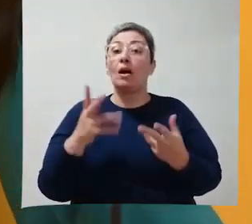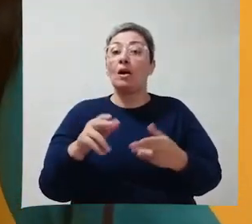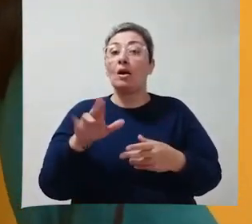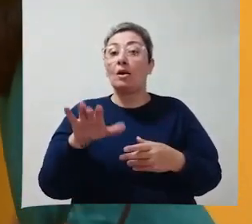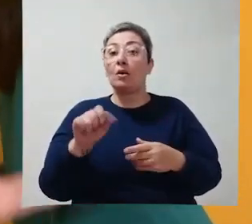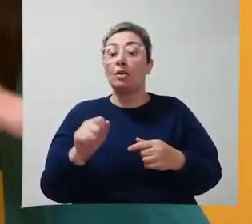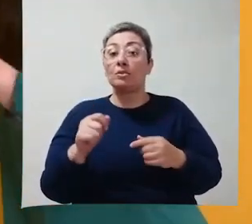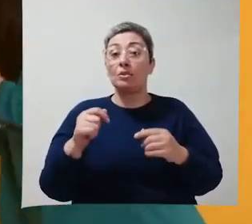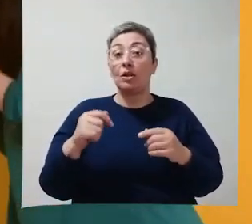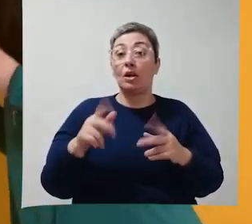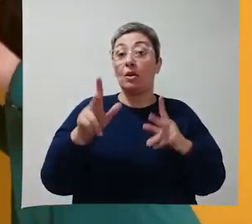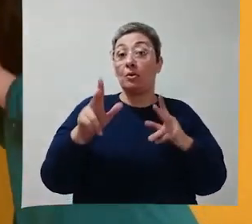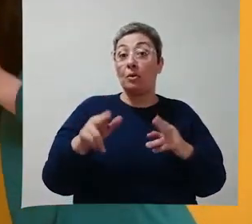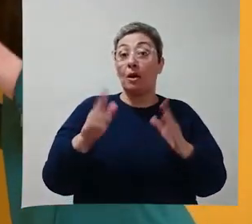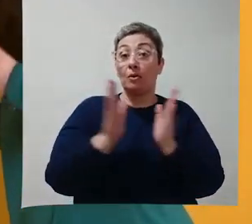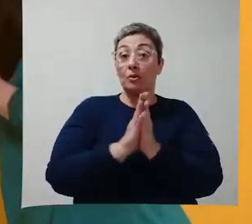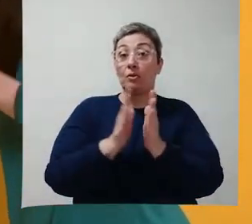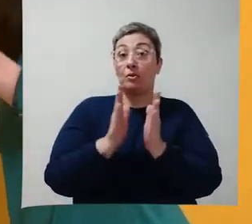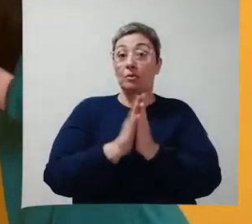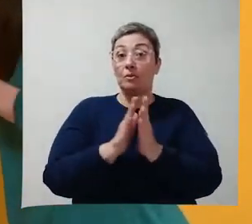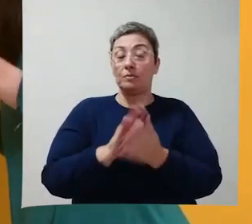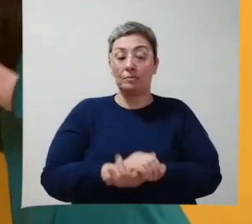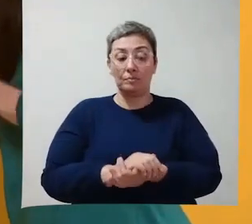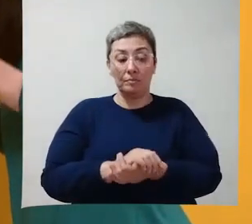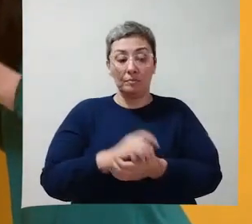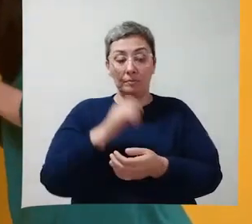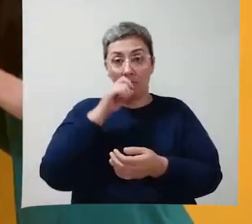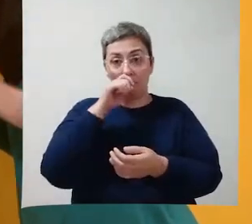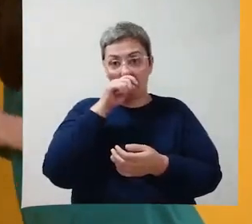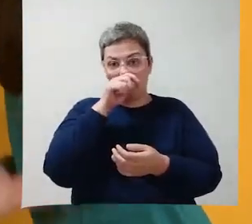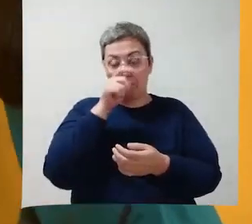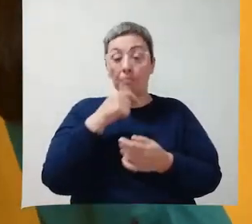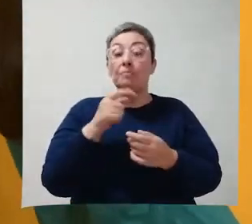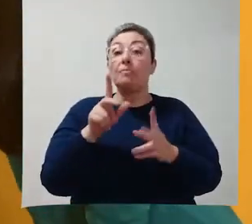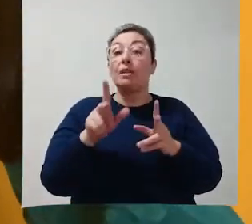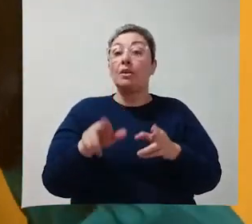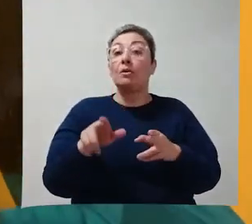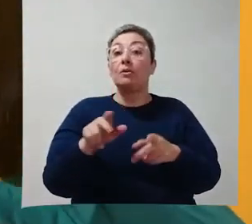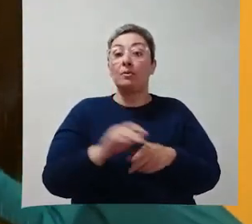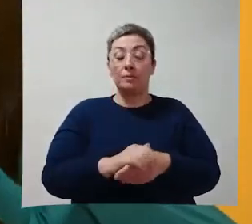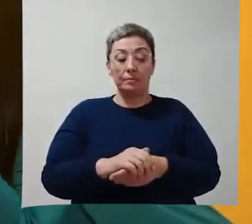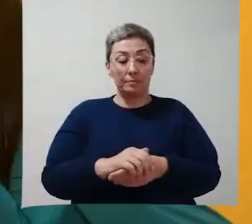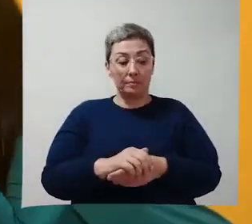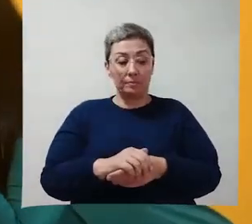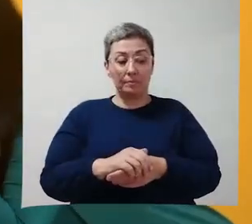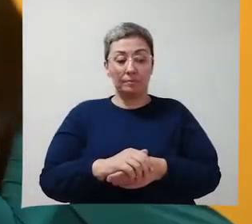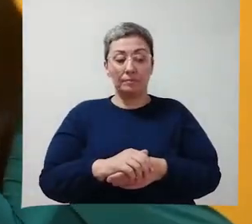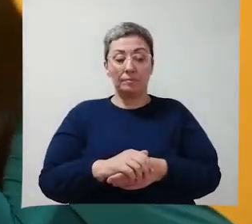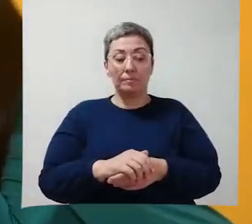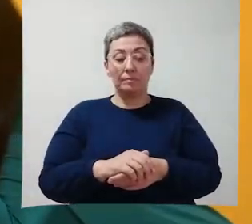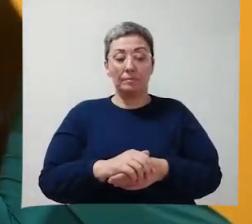Isso! Augusto, faz igual. Isso! Augusto, faz igual.